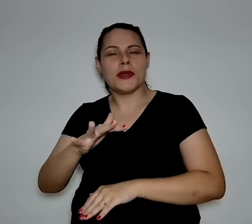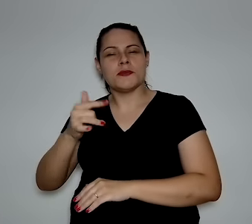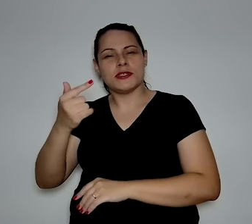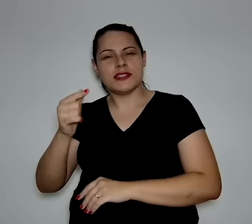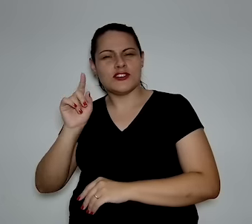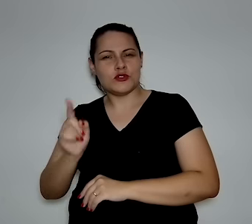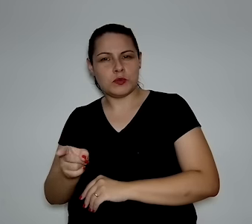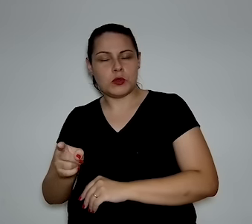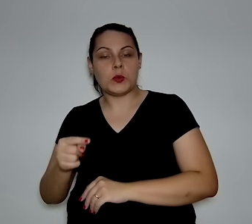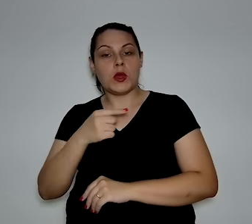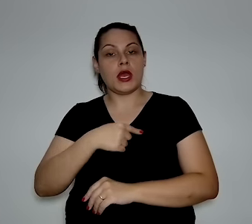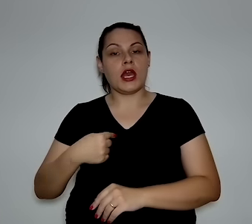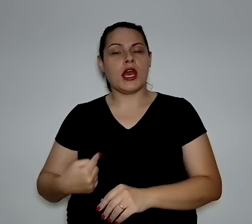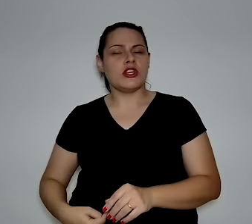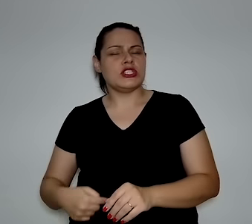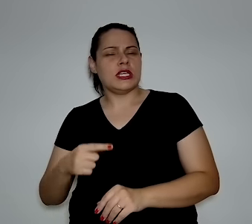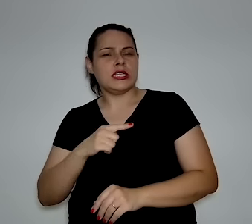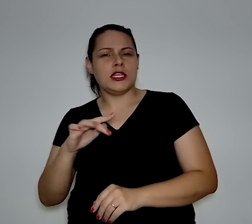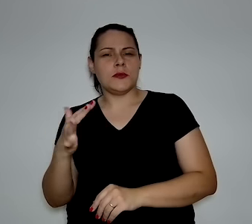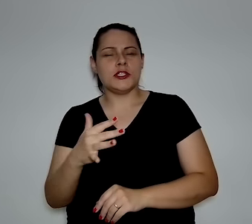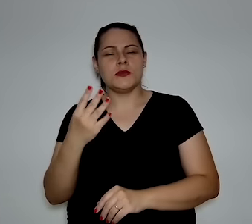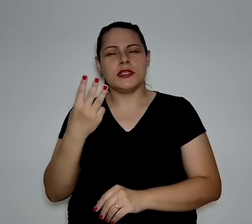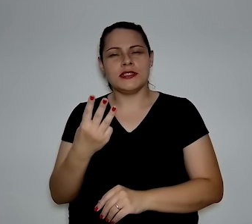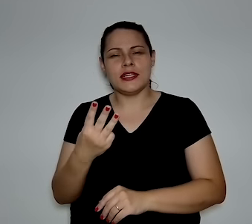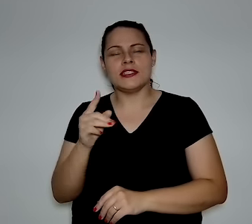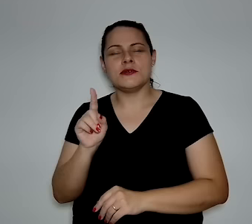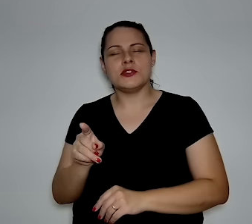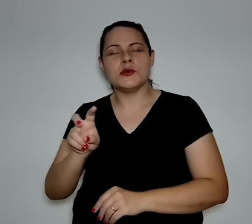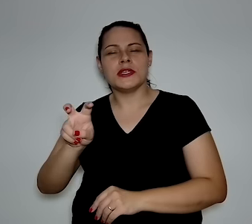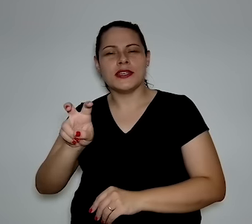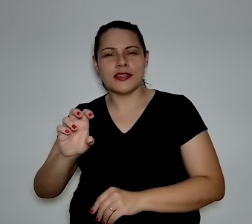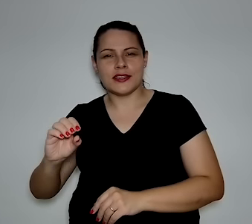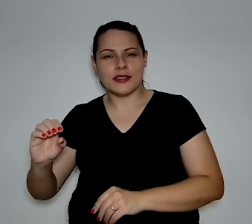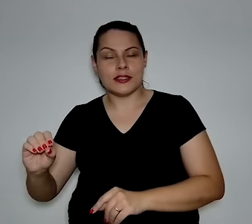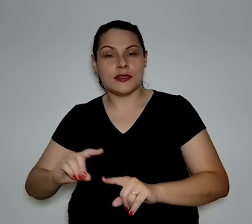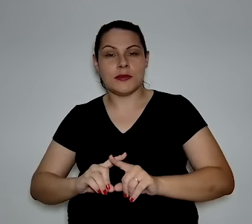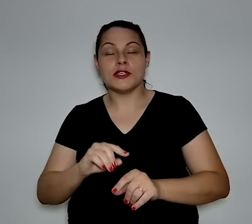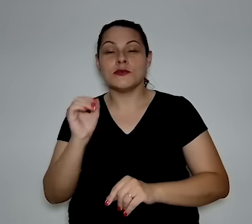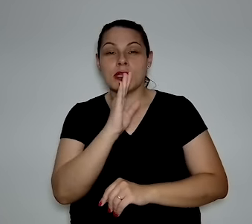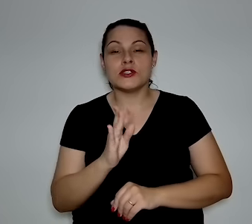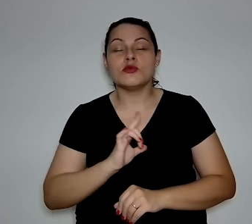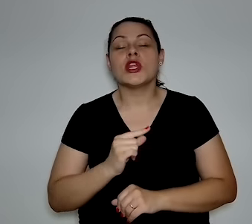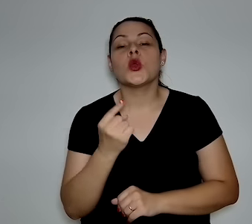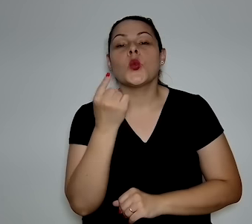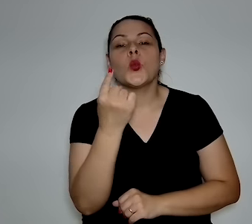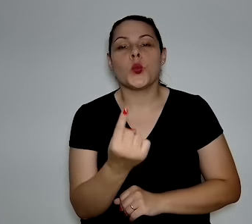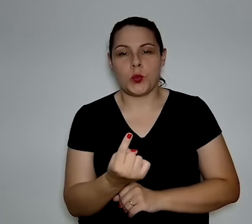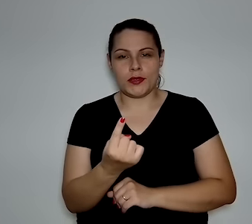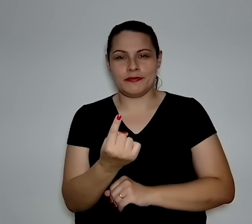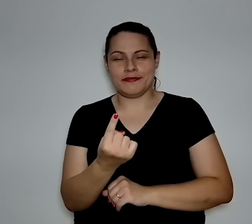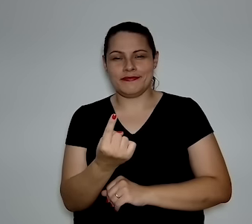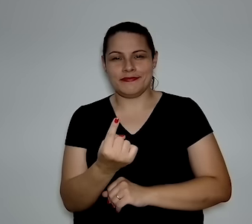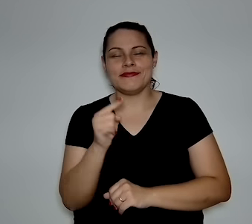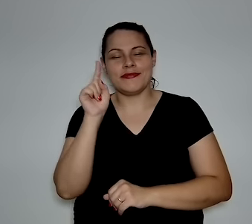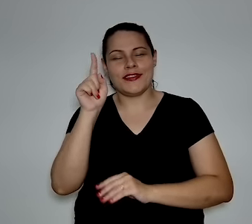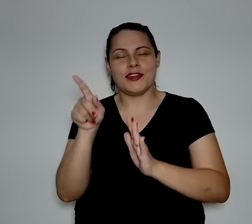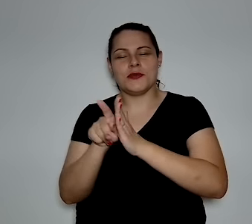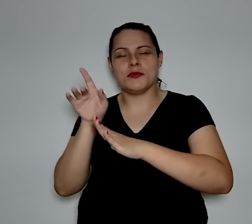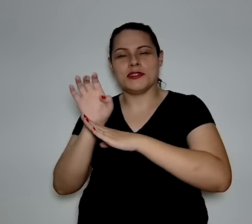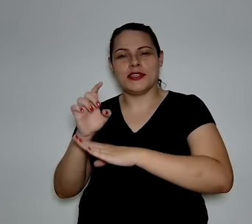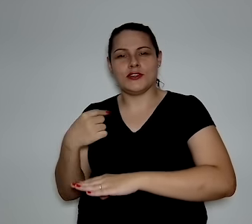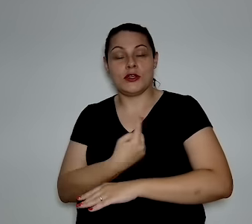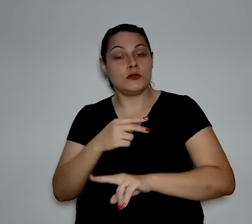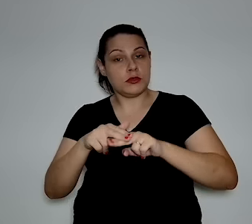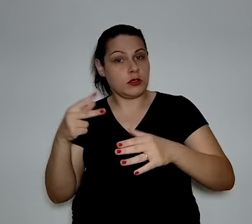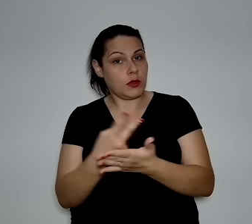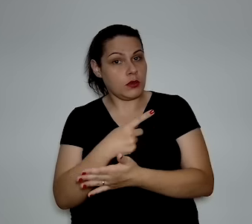cerca de 7 mil, a China tem aproximadamente 3.500 ZPE, o Brasil tem uma, lá no